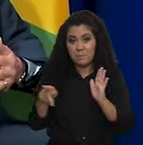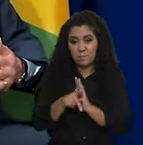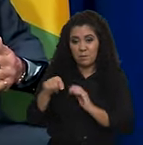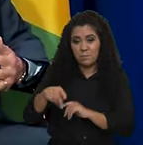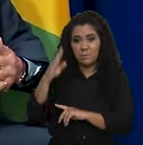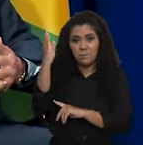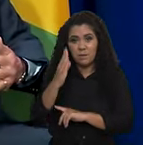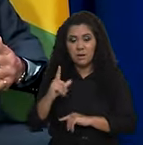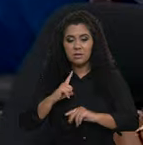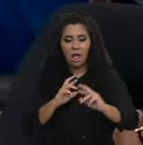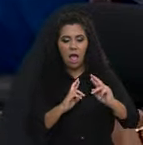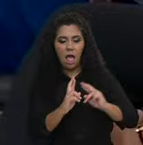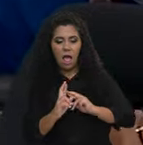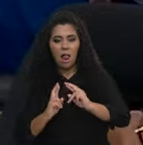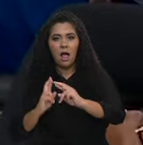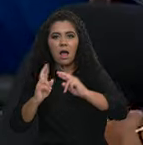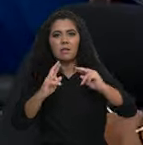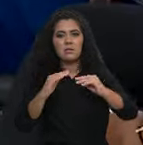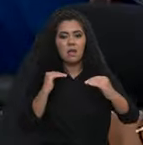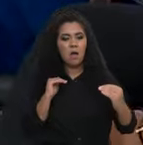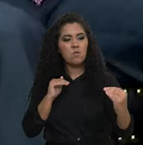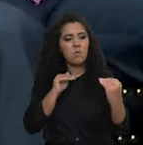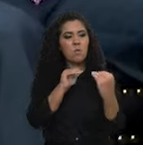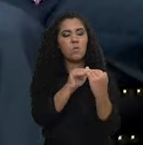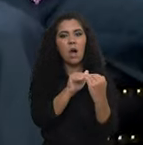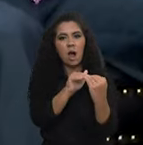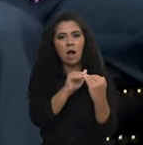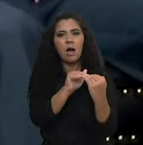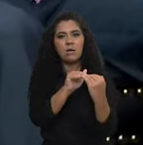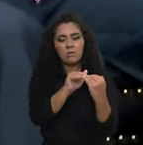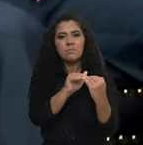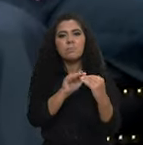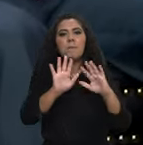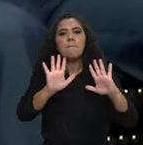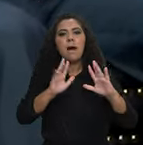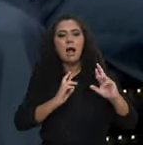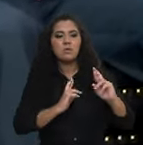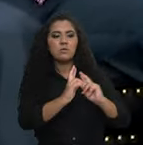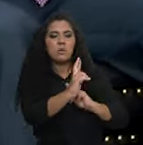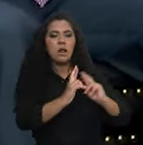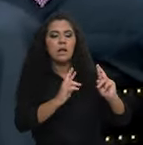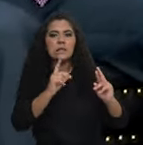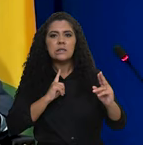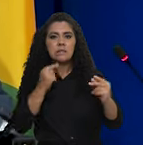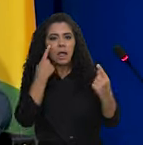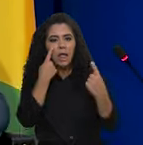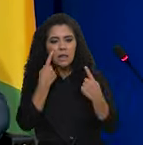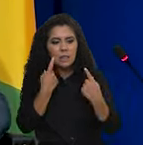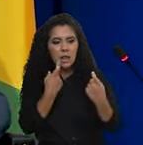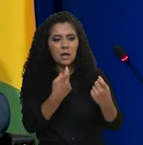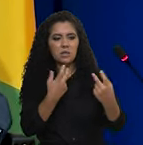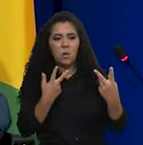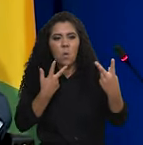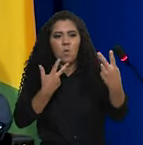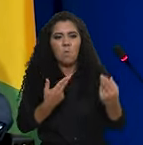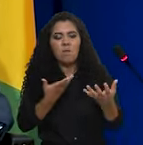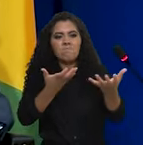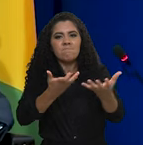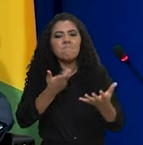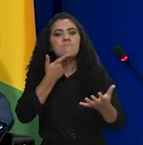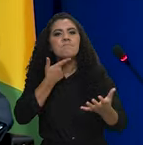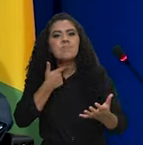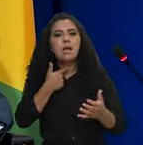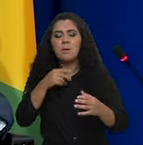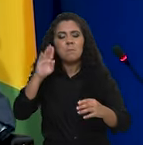Uma relação de iguais, uma relação soberana, mas uma relação de interesses comuns em benefício do povo